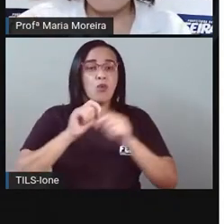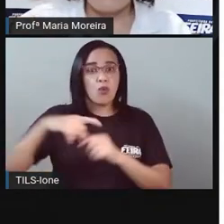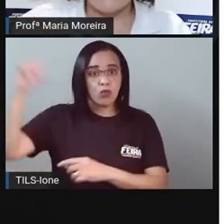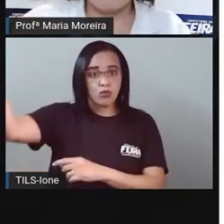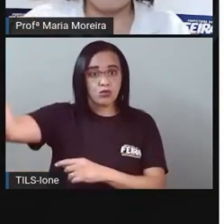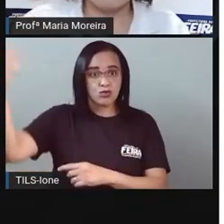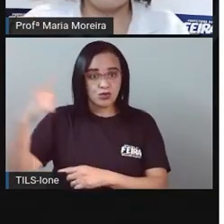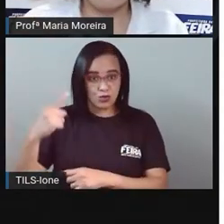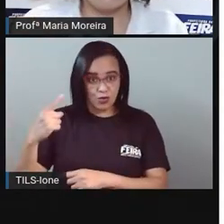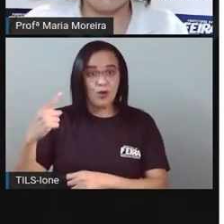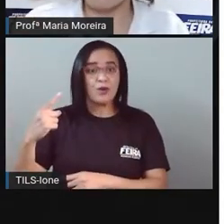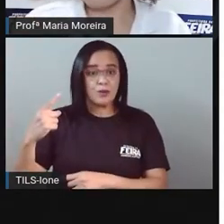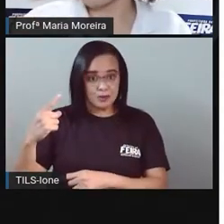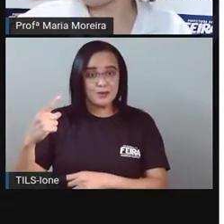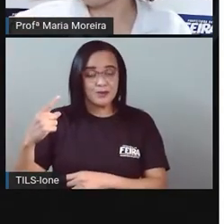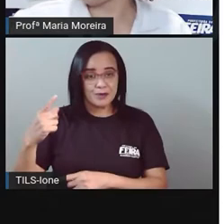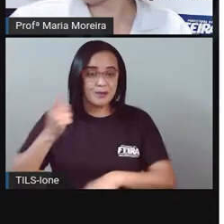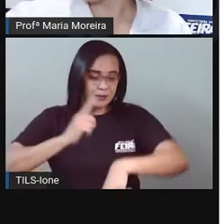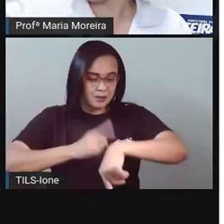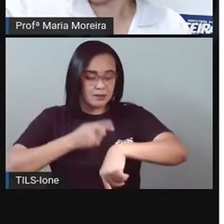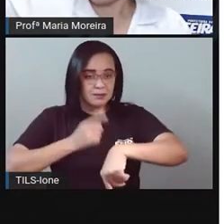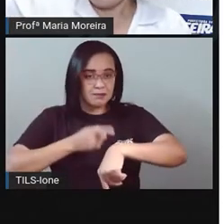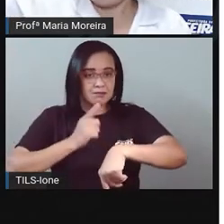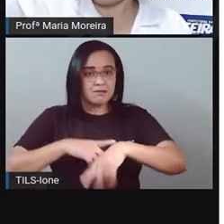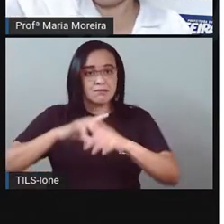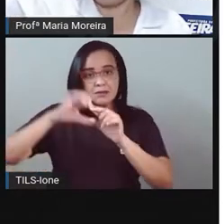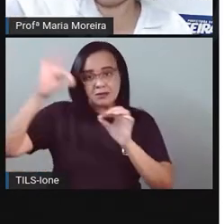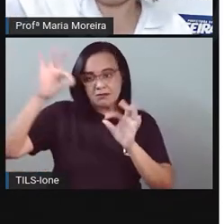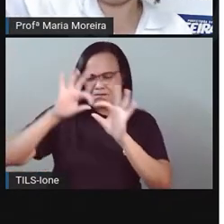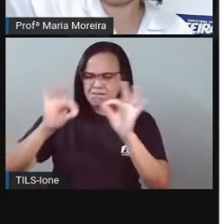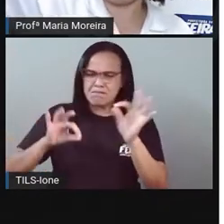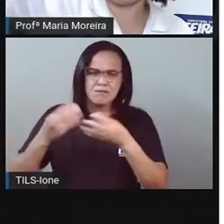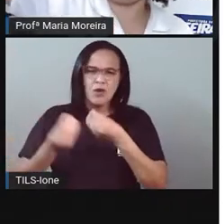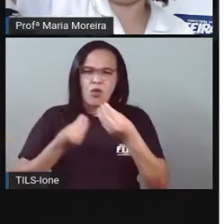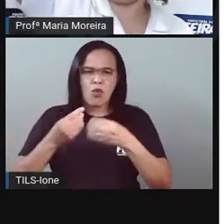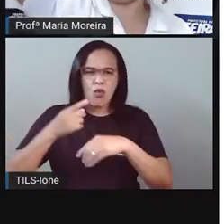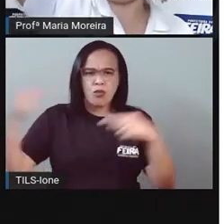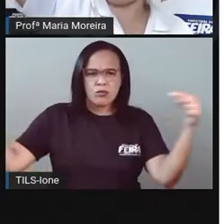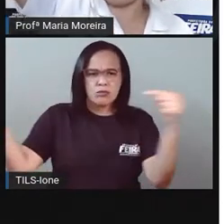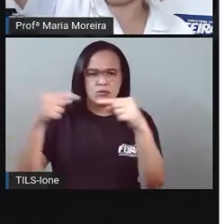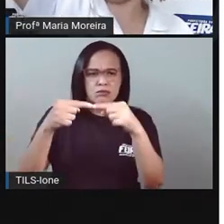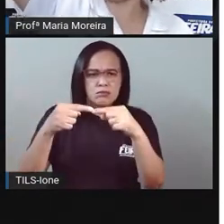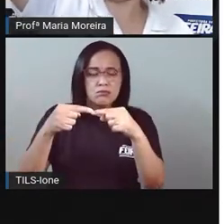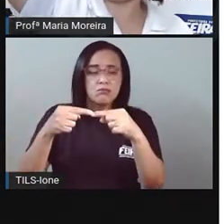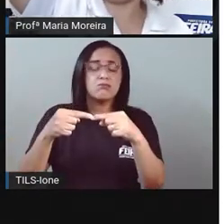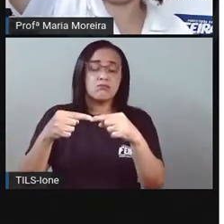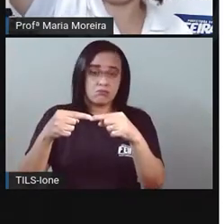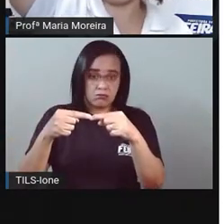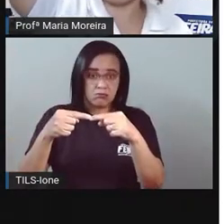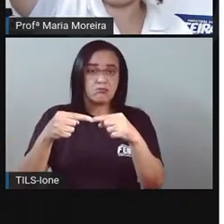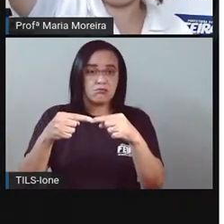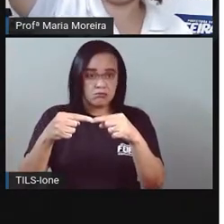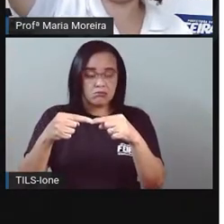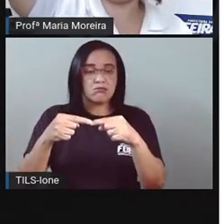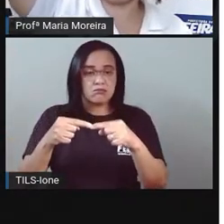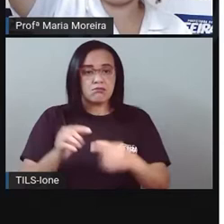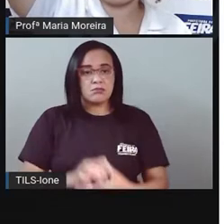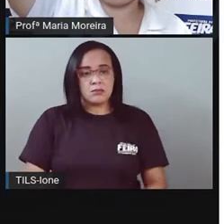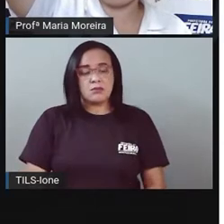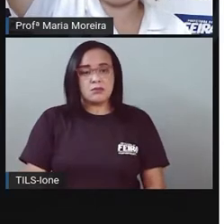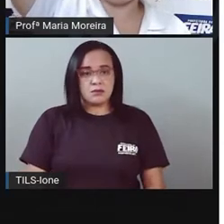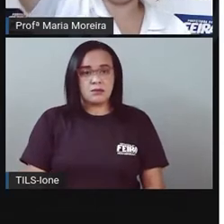né? Para medir o tempo. Então, olha, aqui ele, ó, ia vindo meio, por isso que o nome é meio